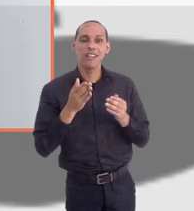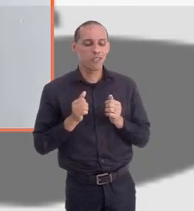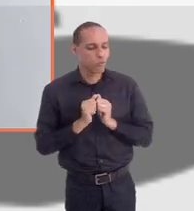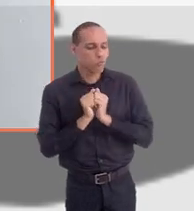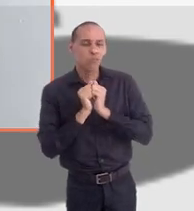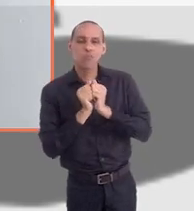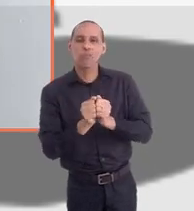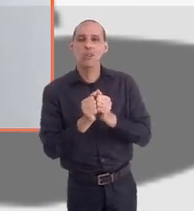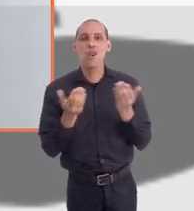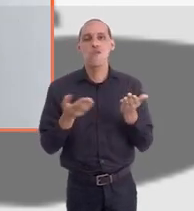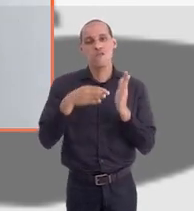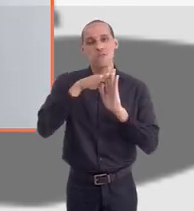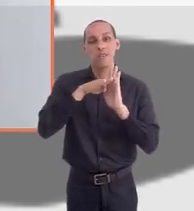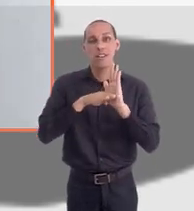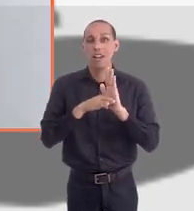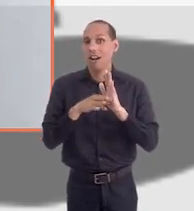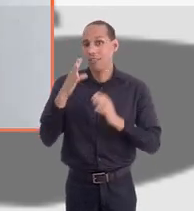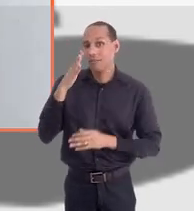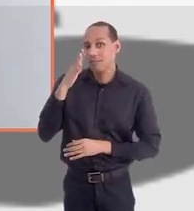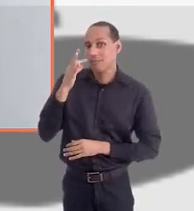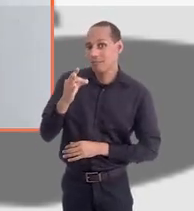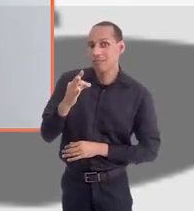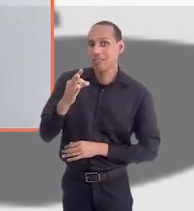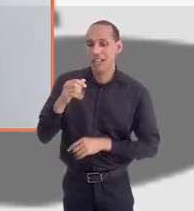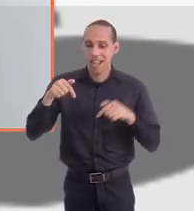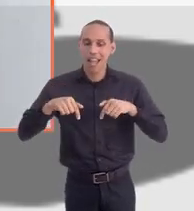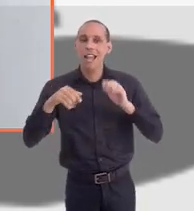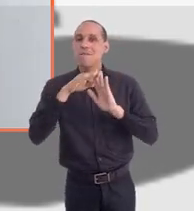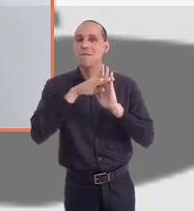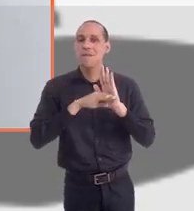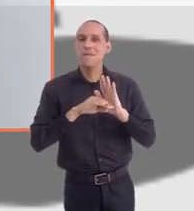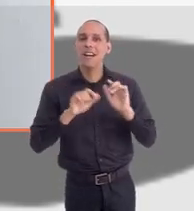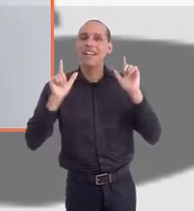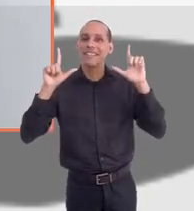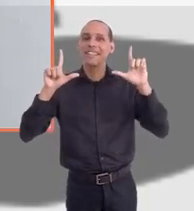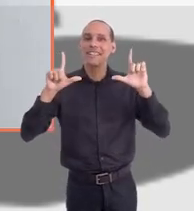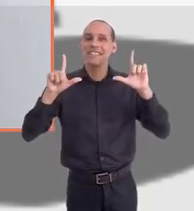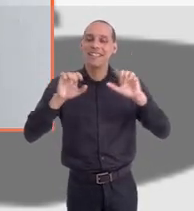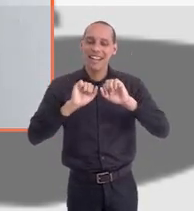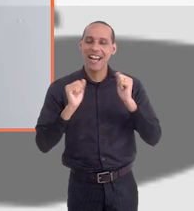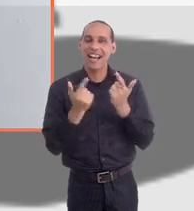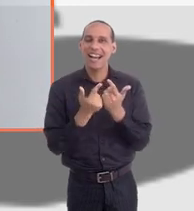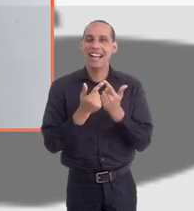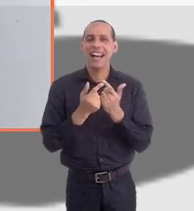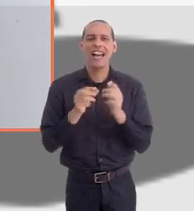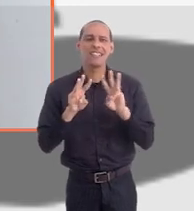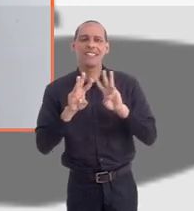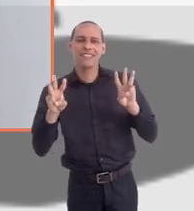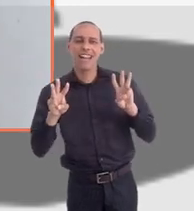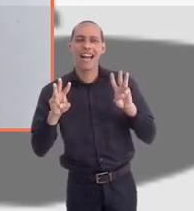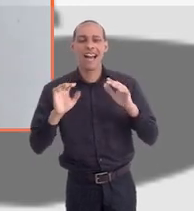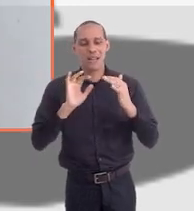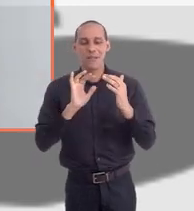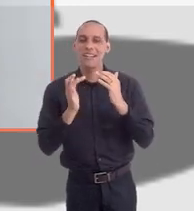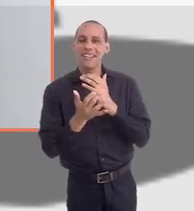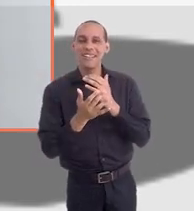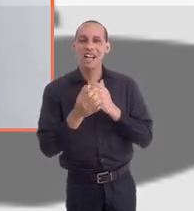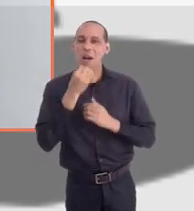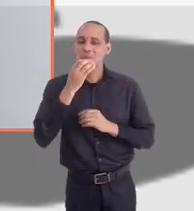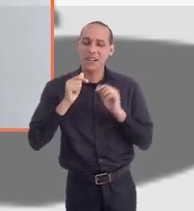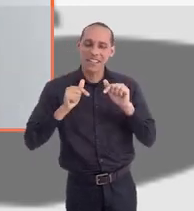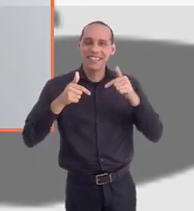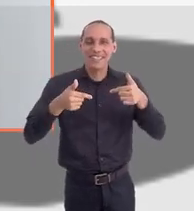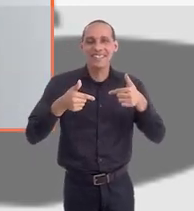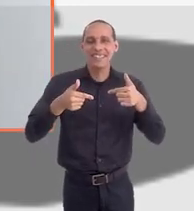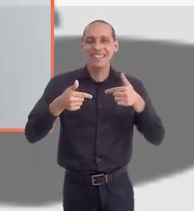acompanhou o nosso programa de hoje. Fique ligado na programação da TV Alerj. Tem tudo lá no nosso site e também nas nossas redes sociais. Uma